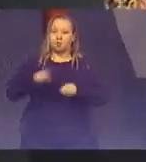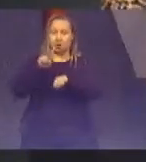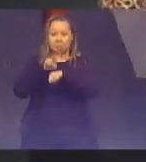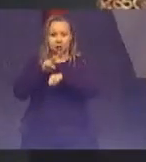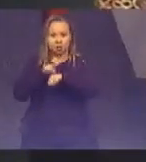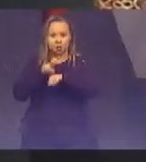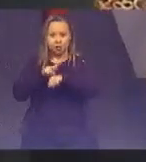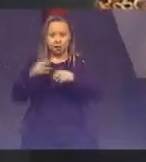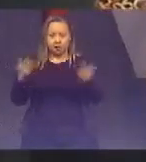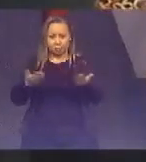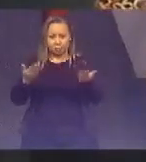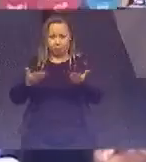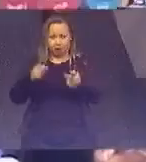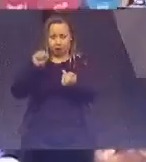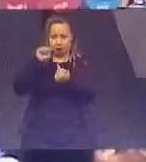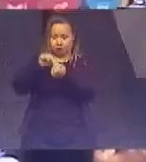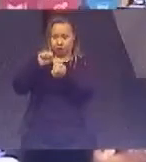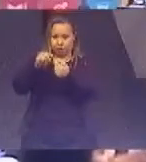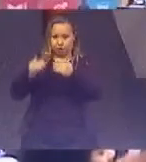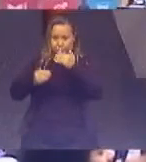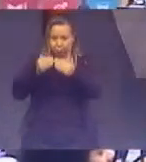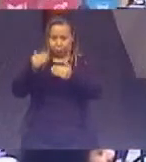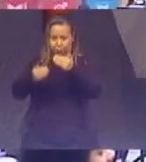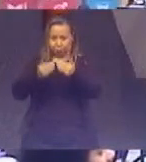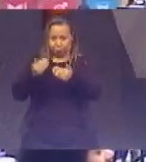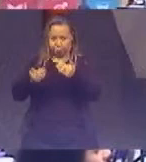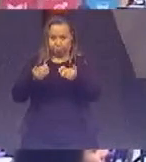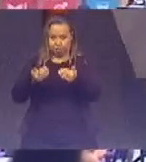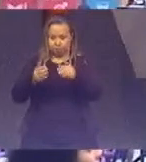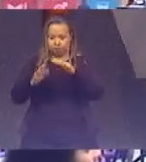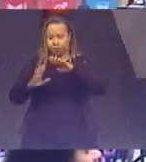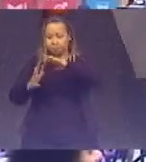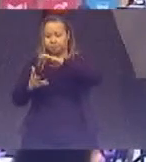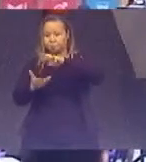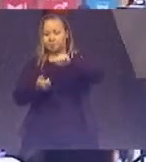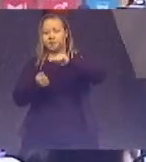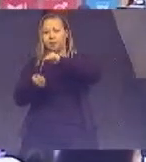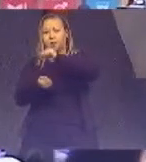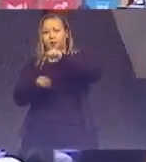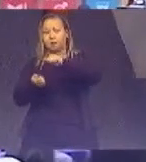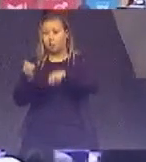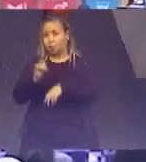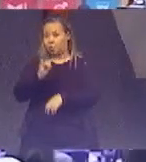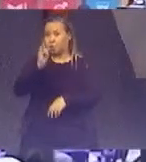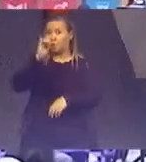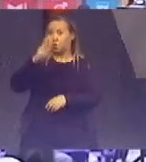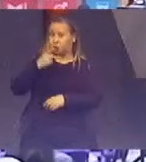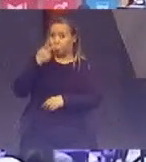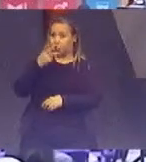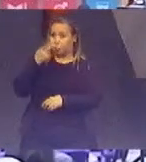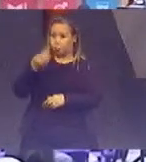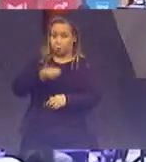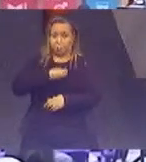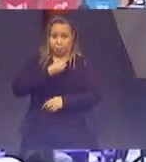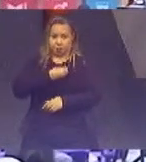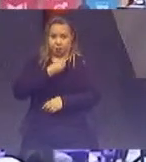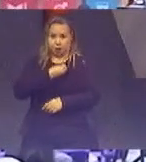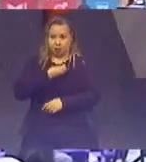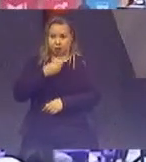os objetivos do desenvolvimento sustentável. E é importante realçar a presença desses